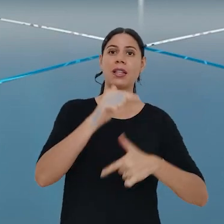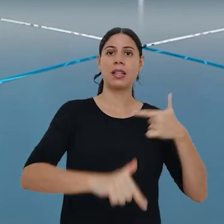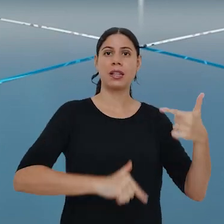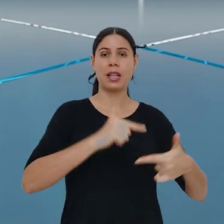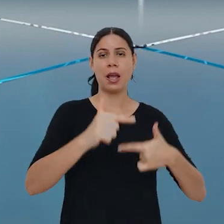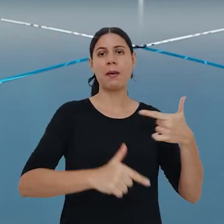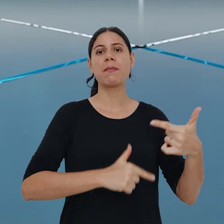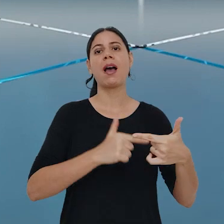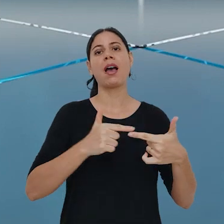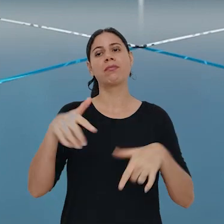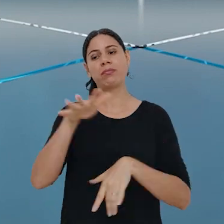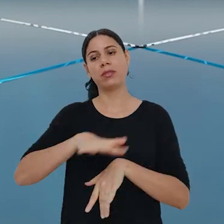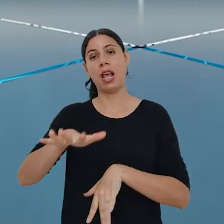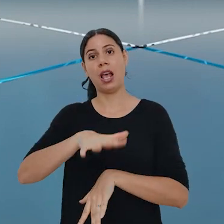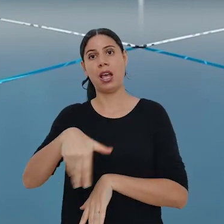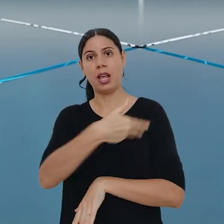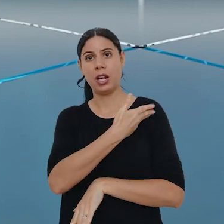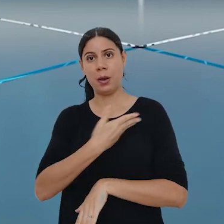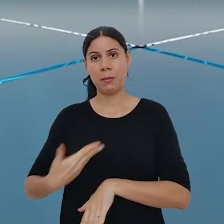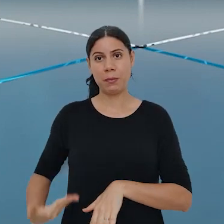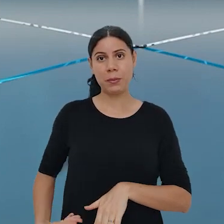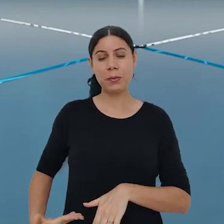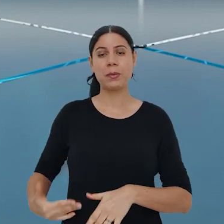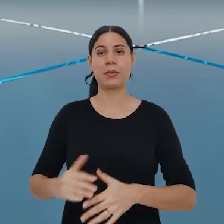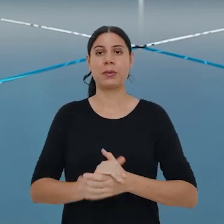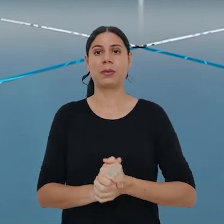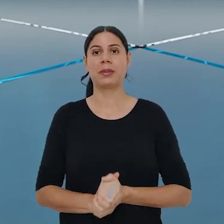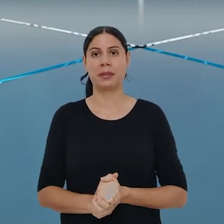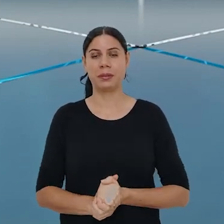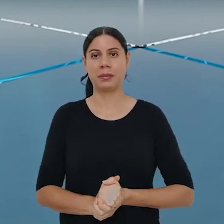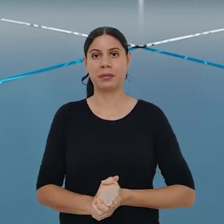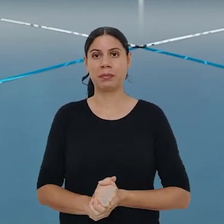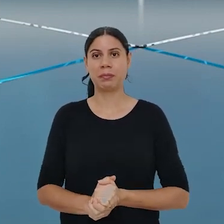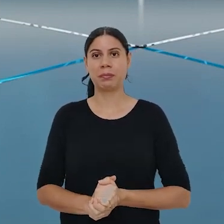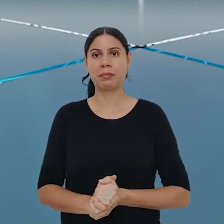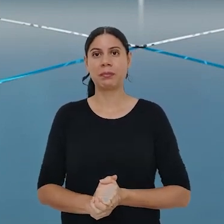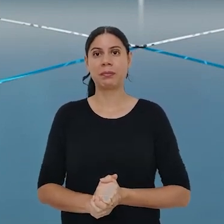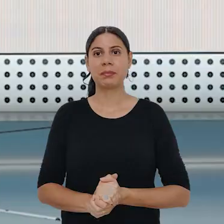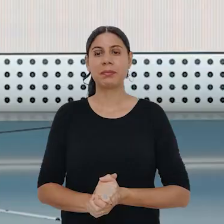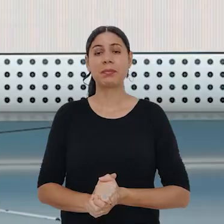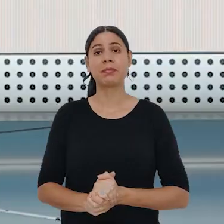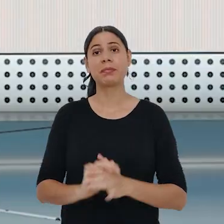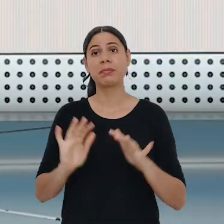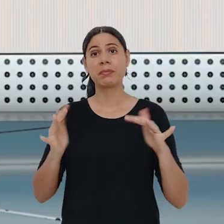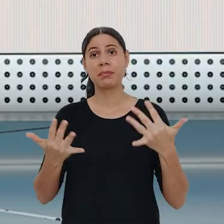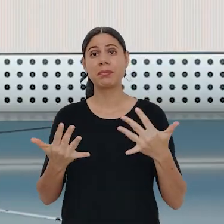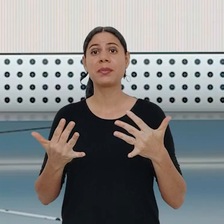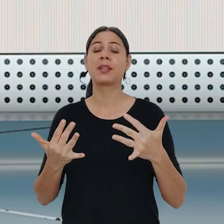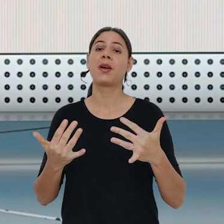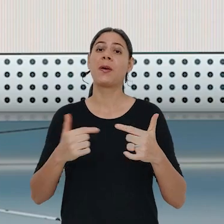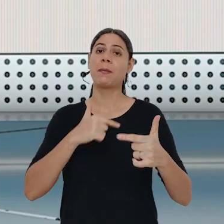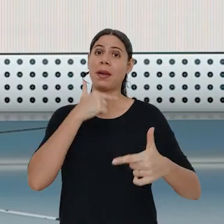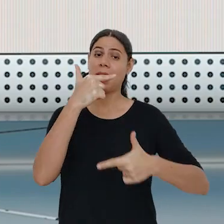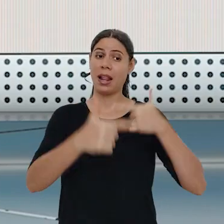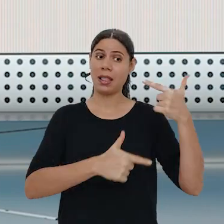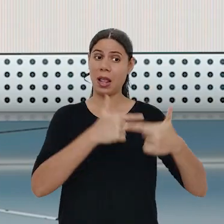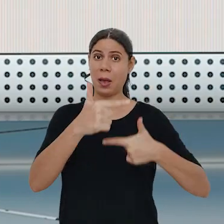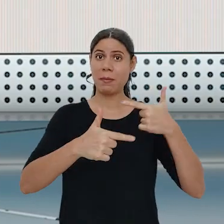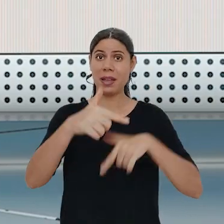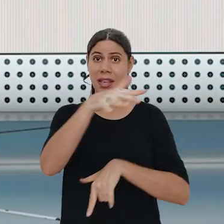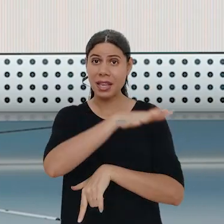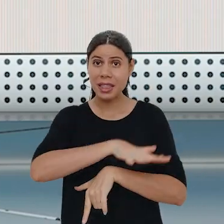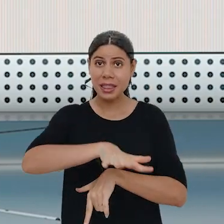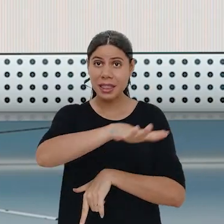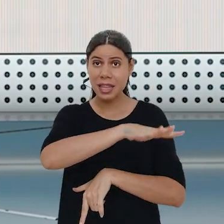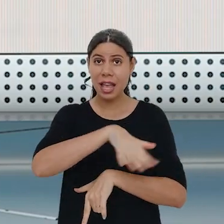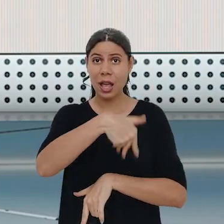emprego ou cargo público, em um órgão, autarquia ou empresa pública. Ou seja, para exercer qualquer